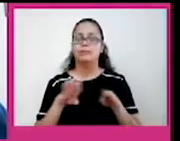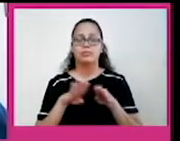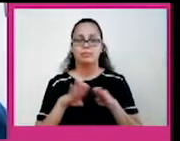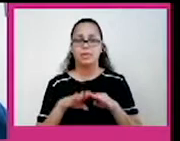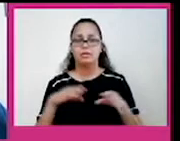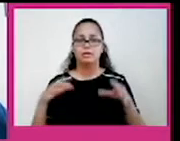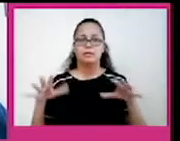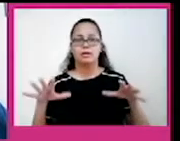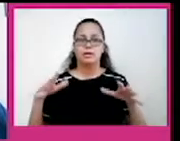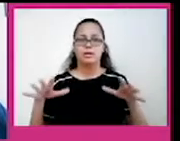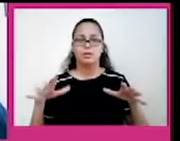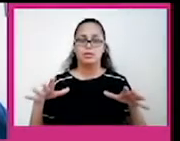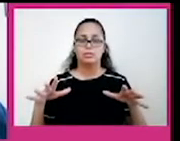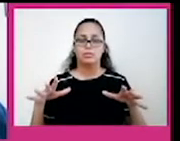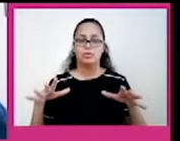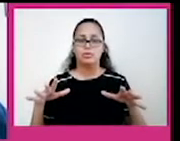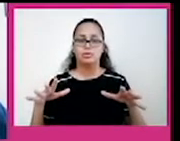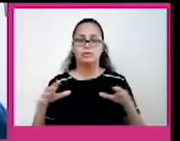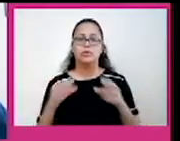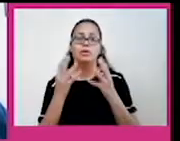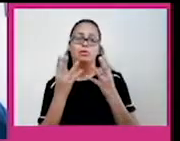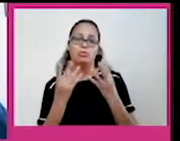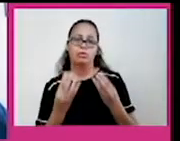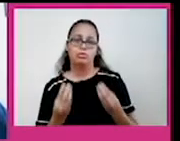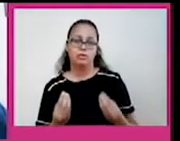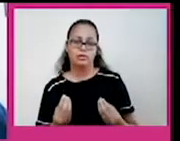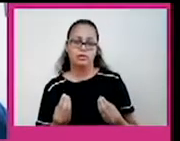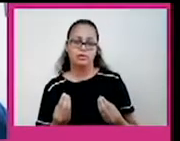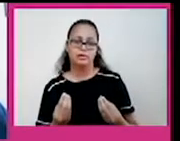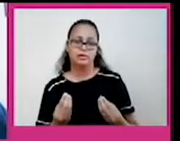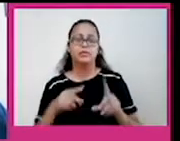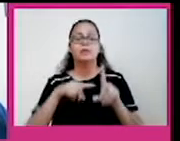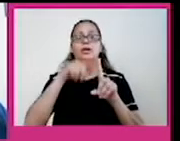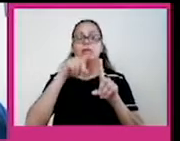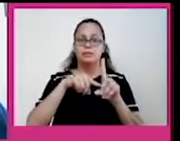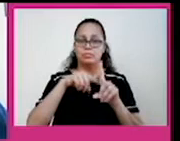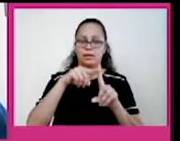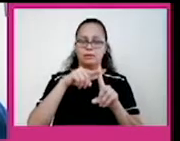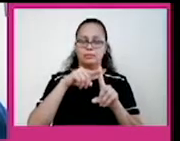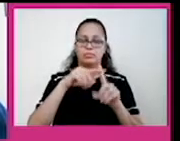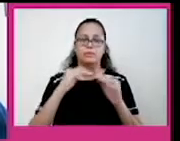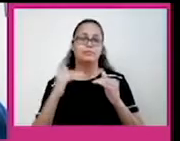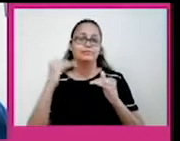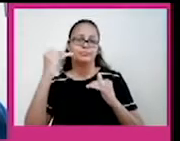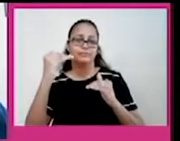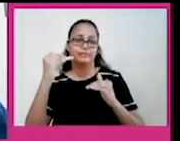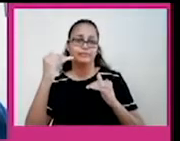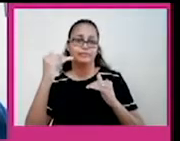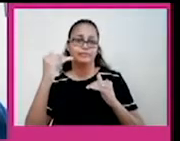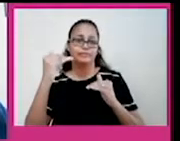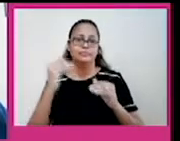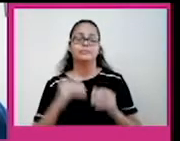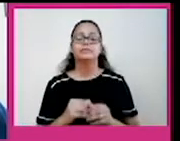A placa afundada se derrete devido às altas temperaturas no interior da crosta terrestre, formando magma. Parte desse magma sobe,